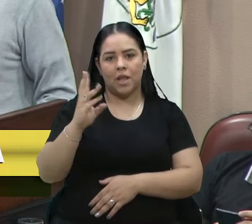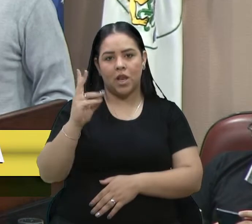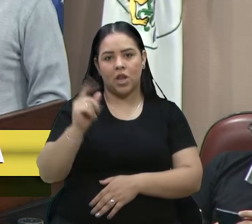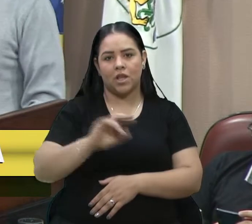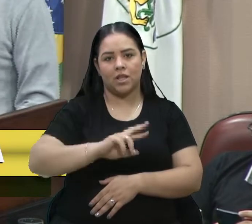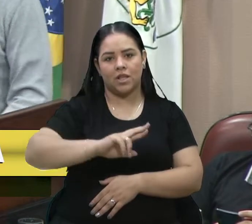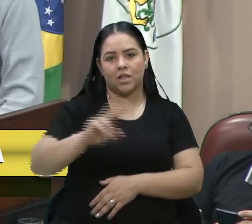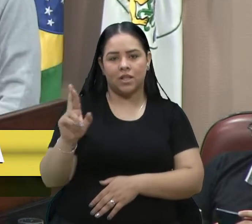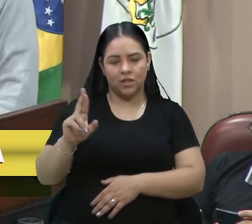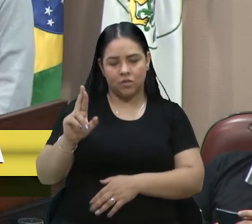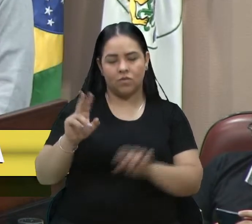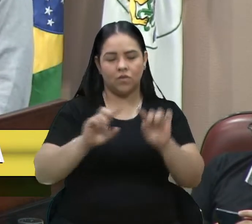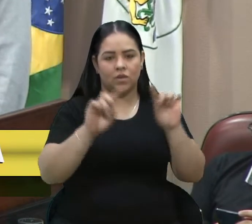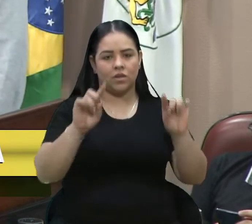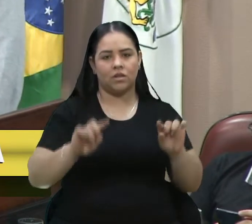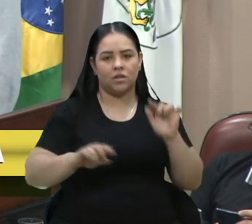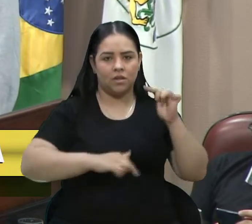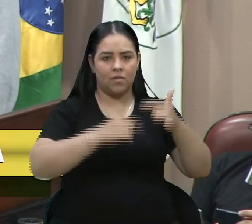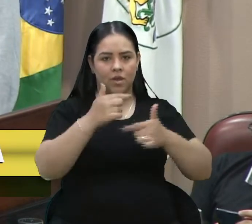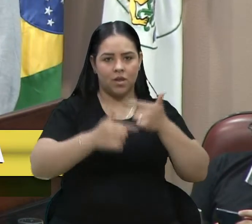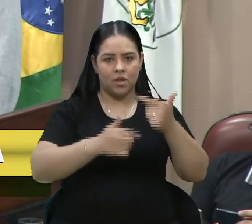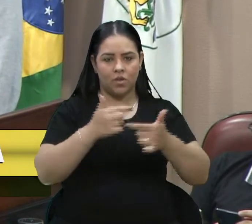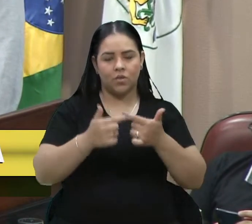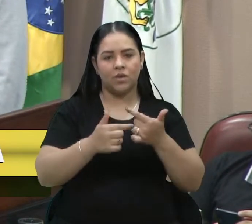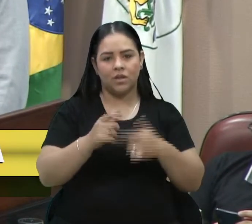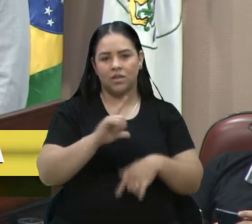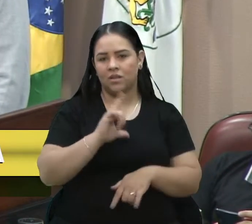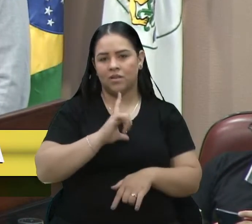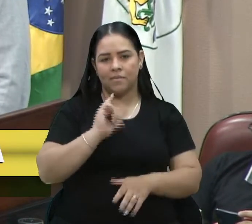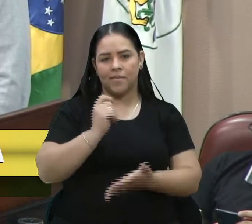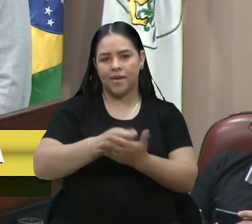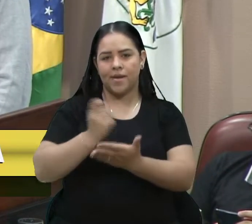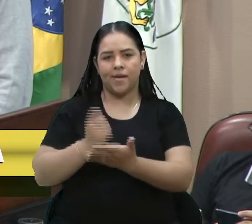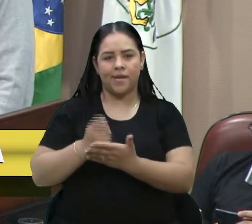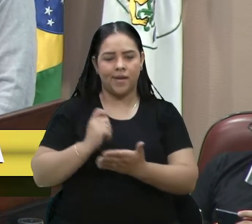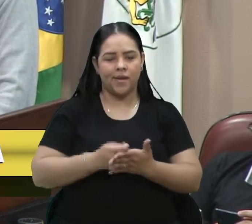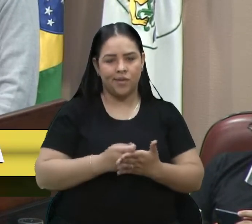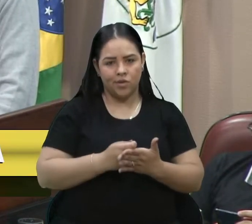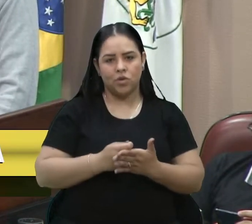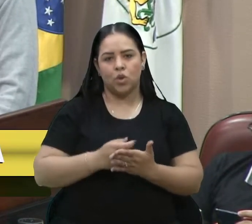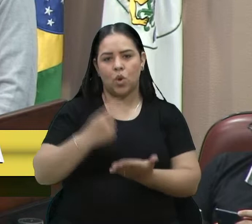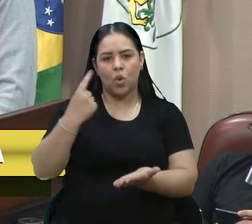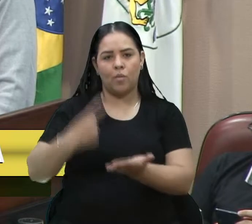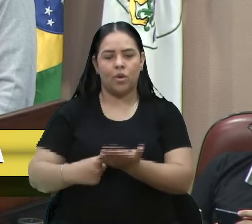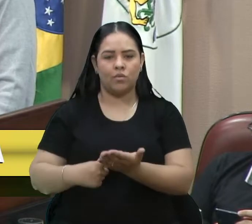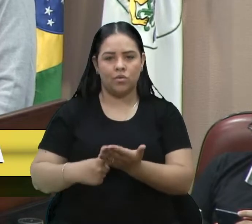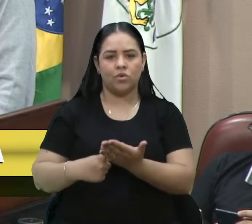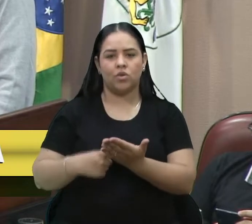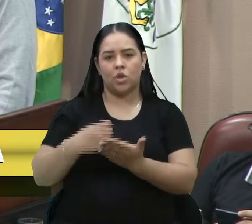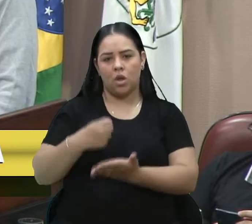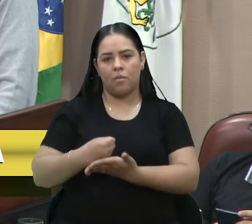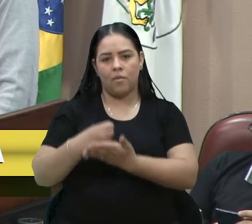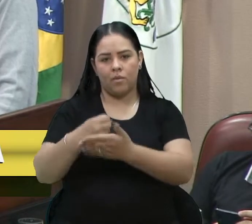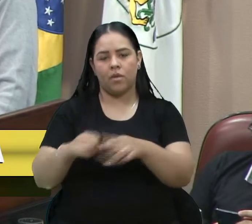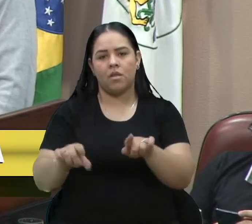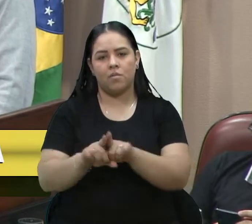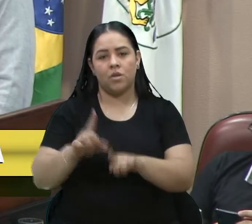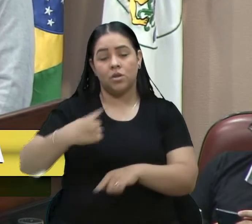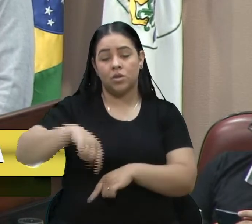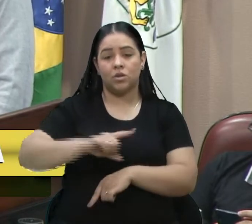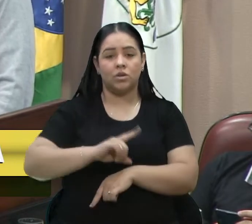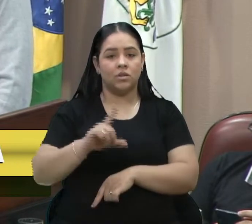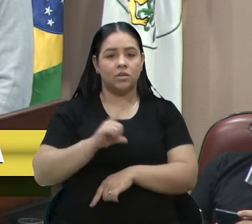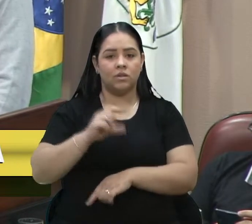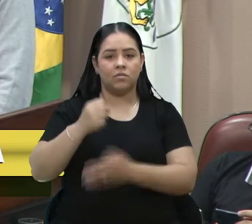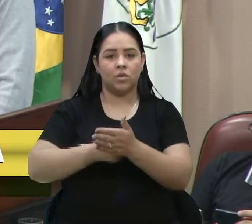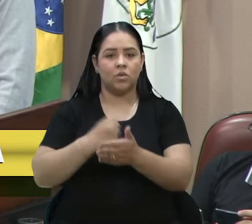onde existiam contribuições, então, contribuição negocial e contribuição assistencial. E também, nesse ponto, a gente fez uma frente em defesa